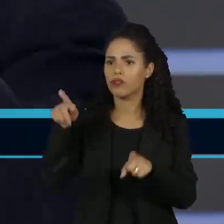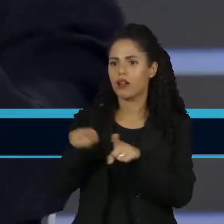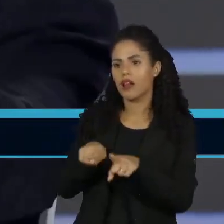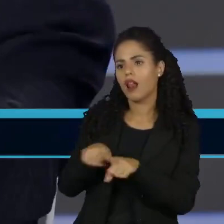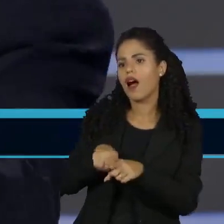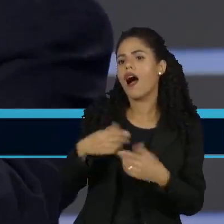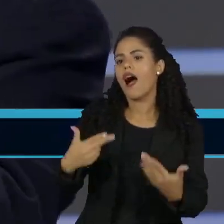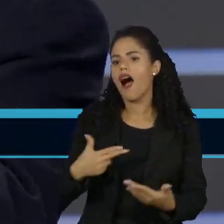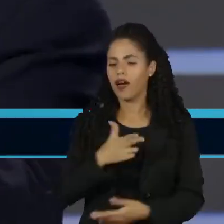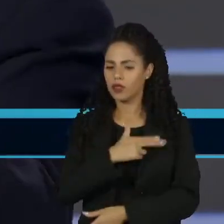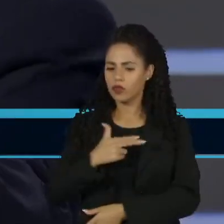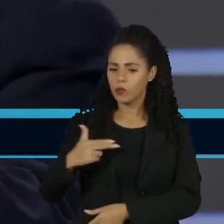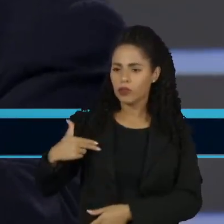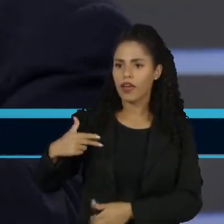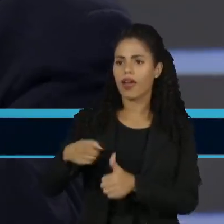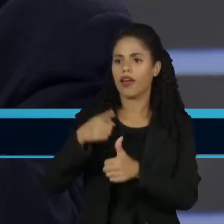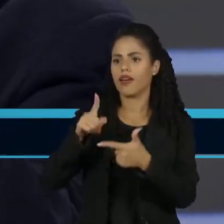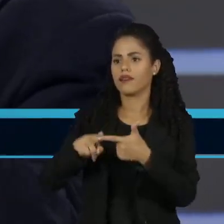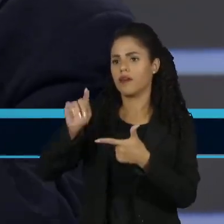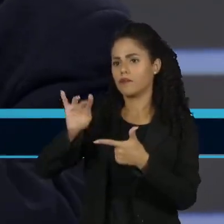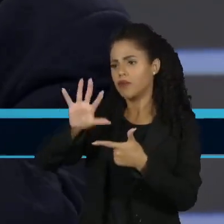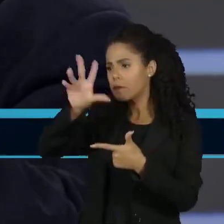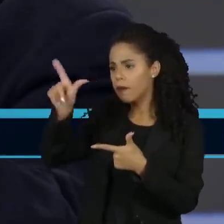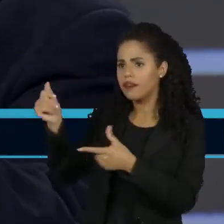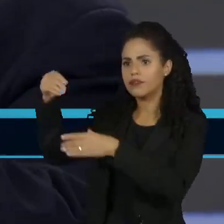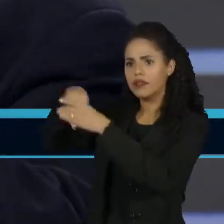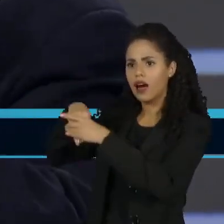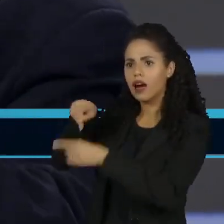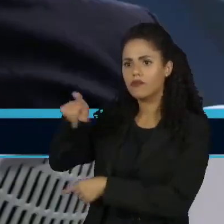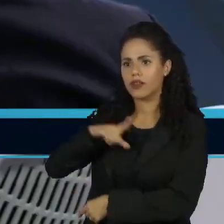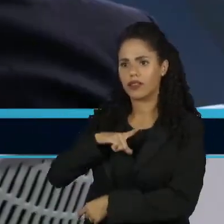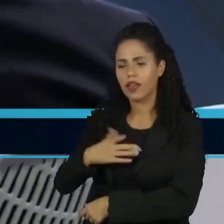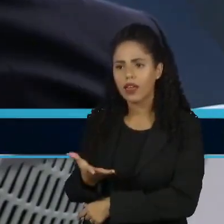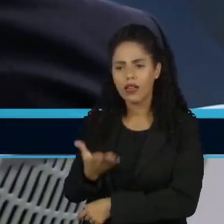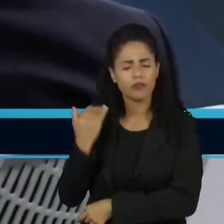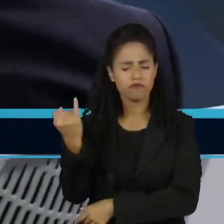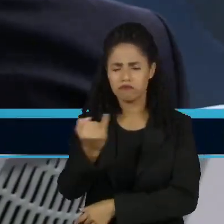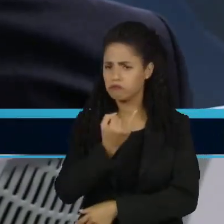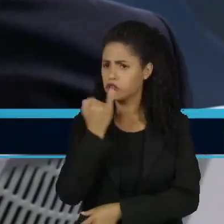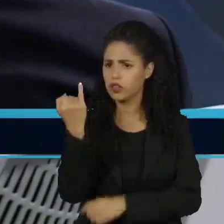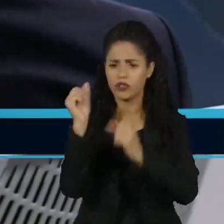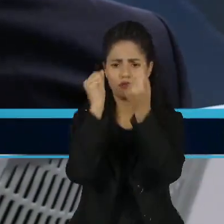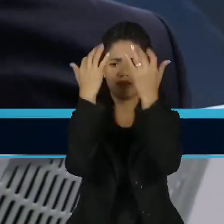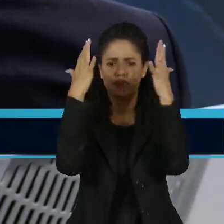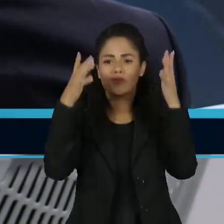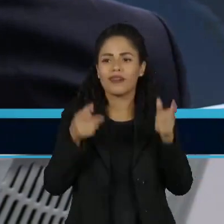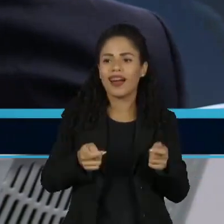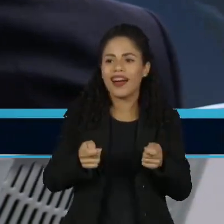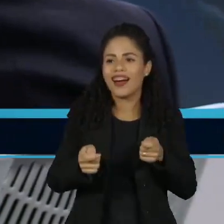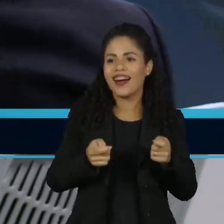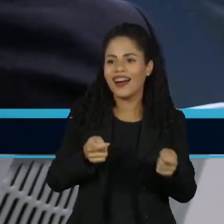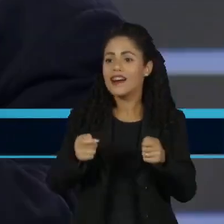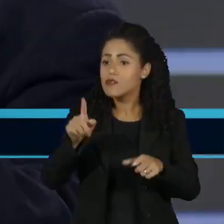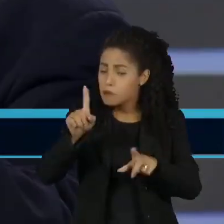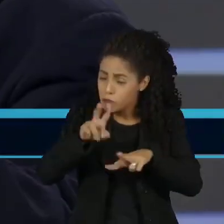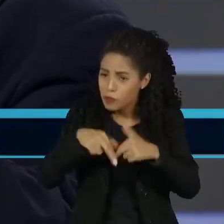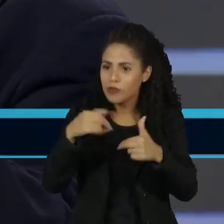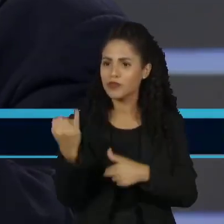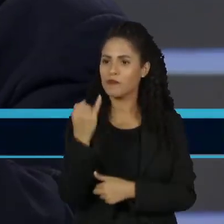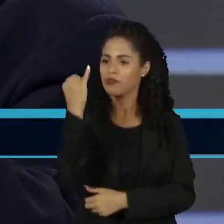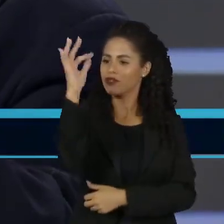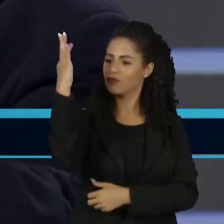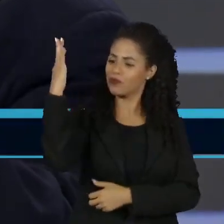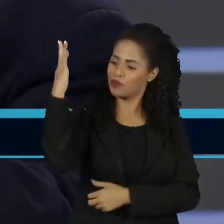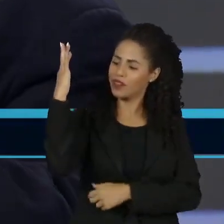aqui, tem em alguns países da África, elas são fundamentais para a regulação do clima global. Sem essas